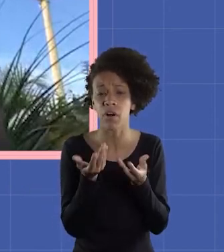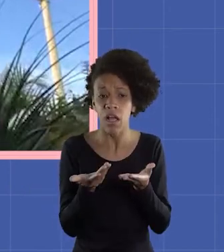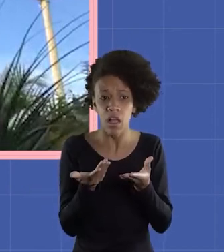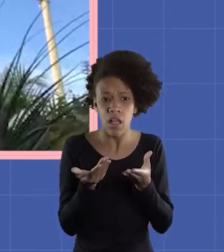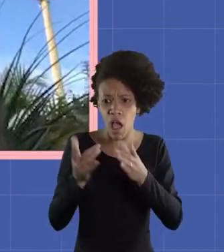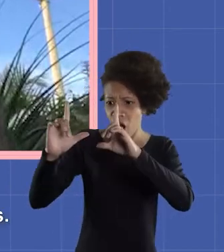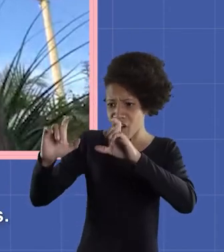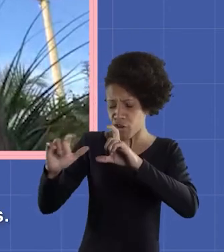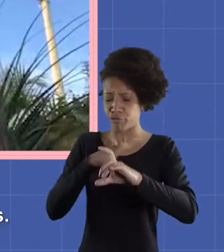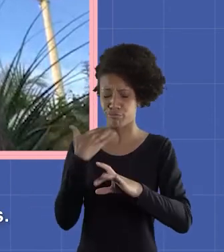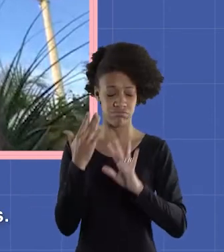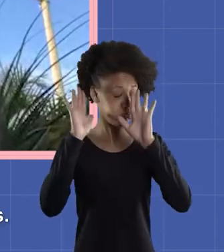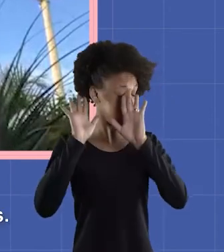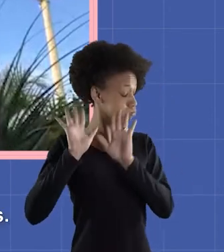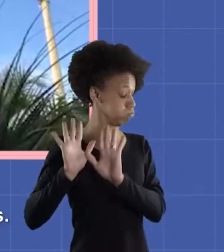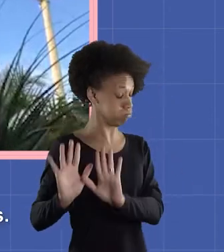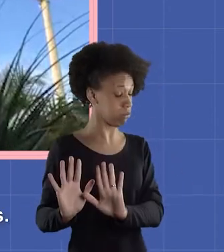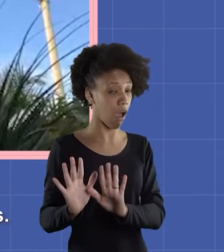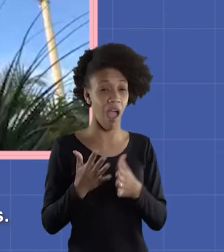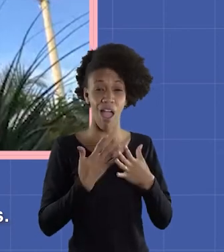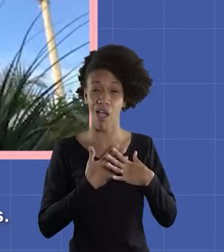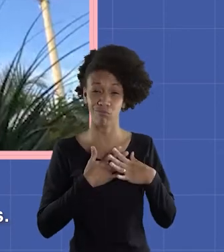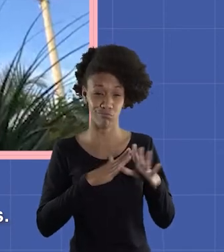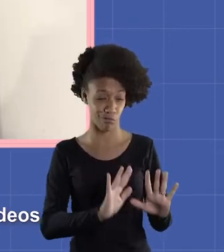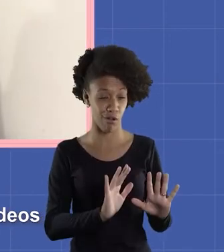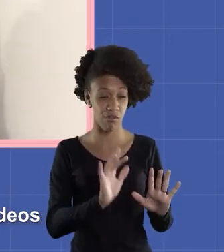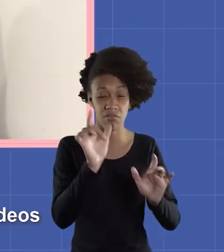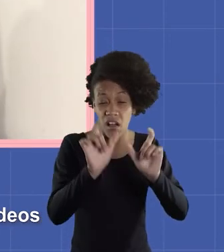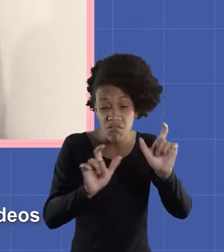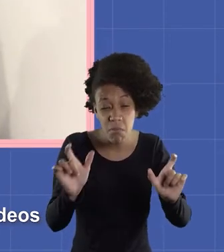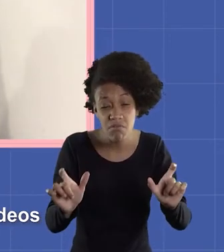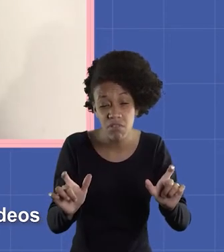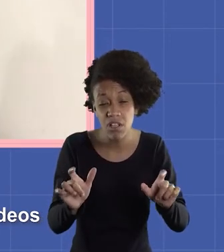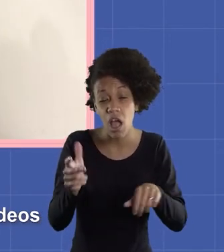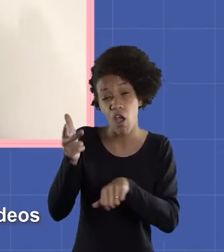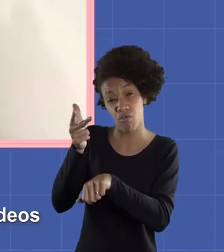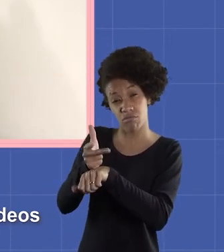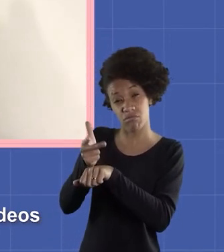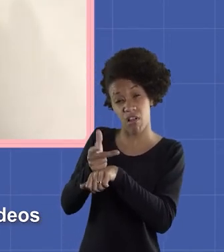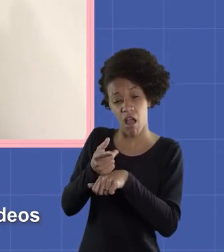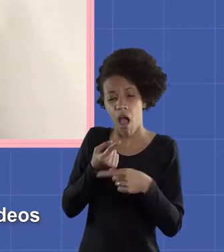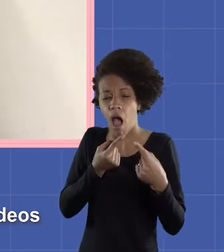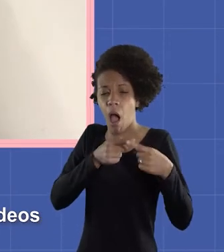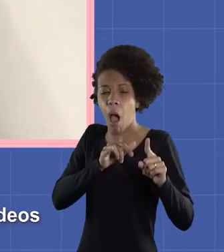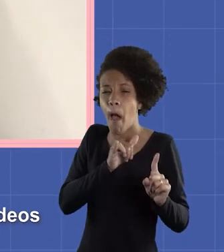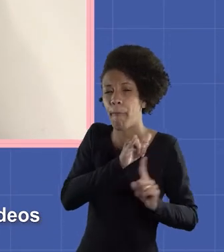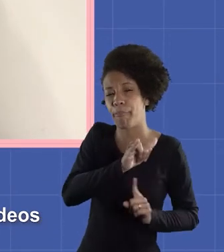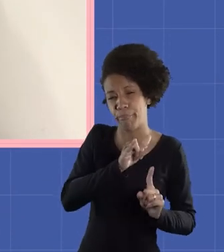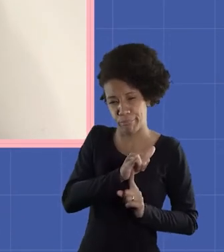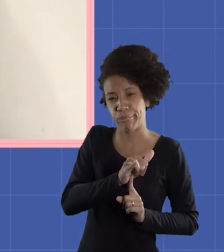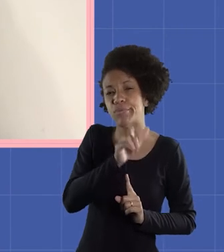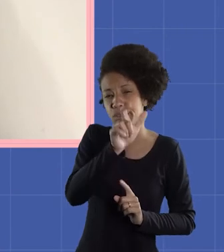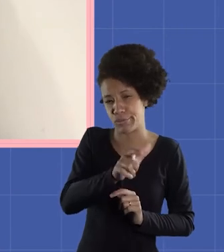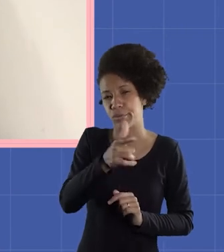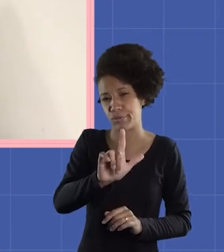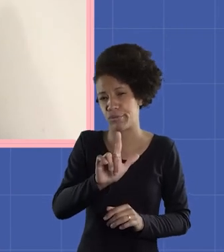torturas mandar votos de mortes essas coisas Eu não gosto são pessoas que fazem vídeos